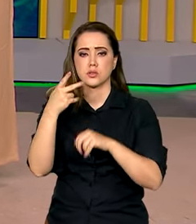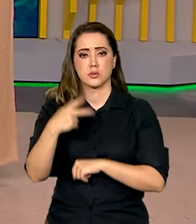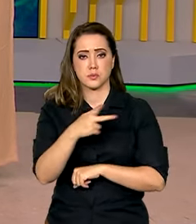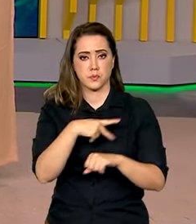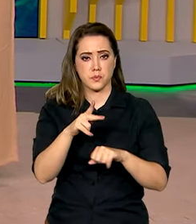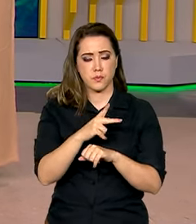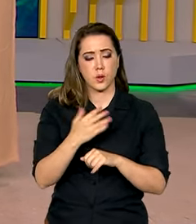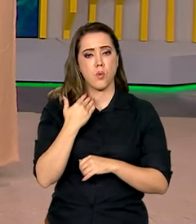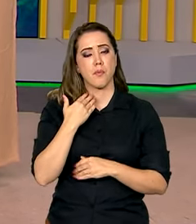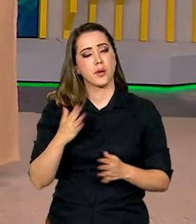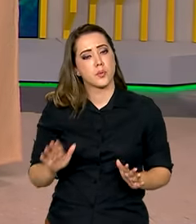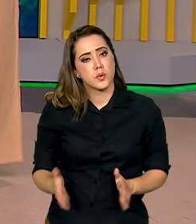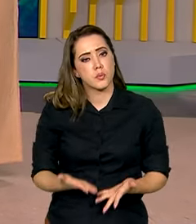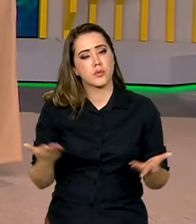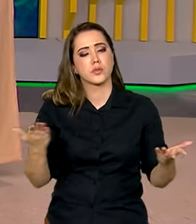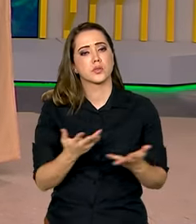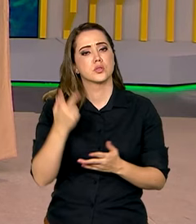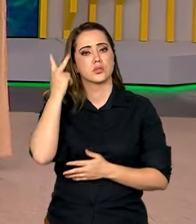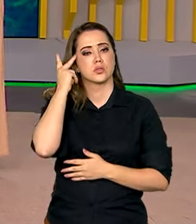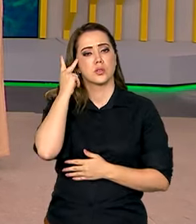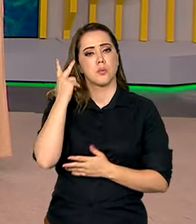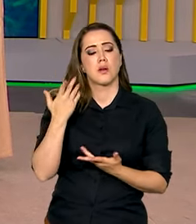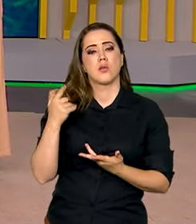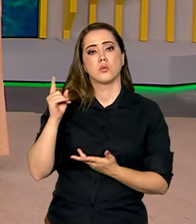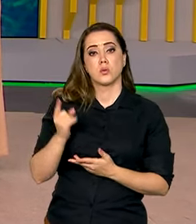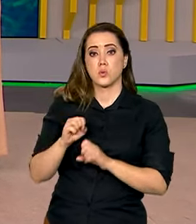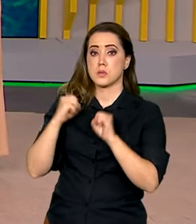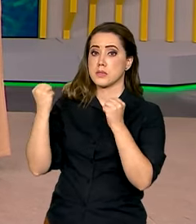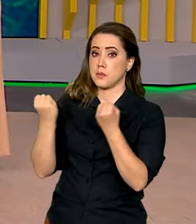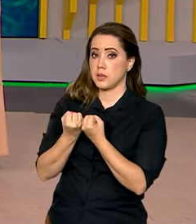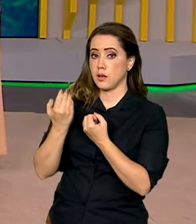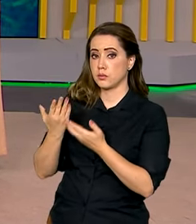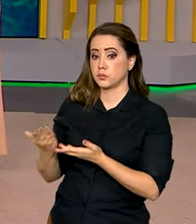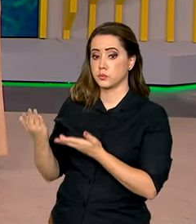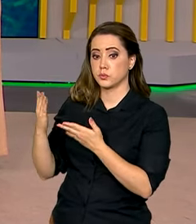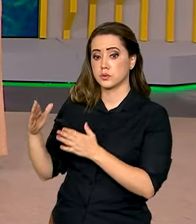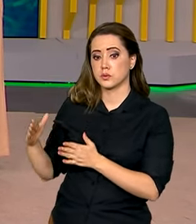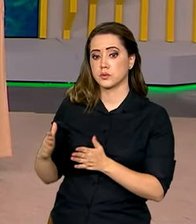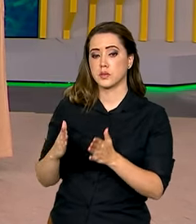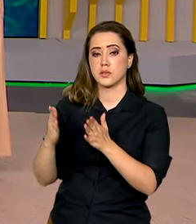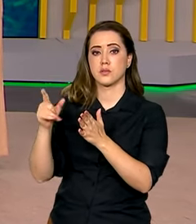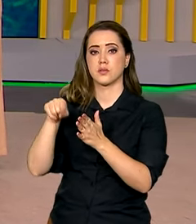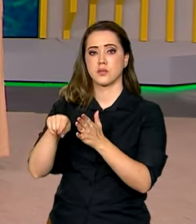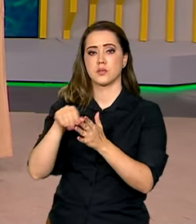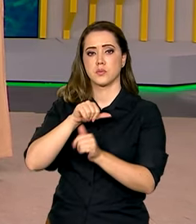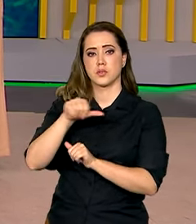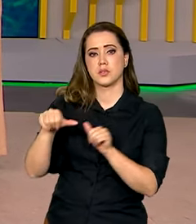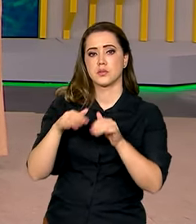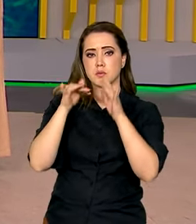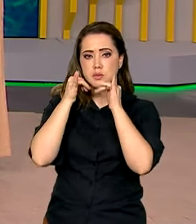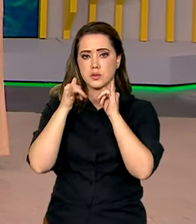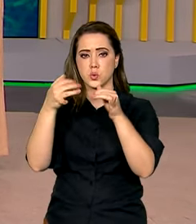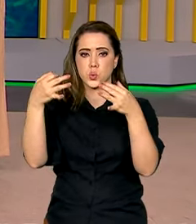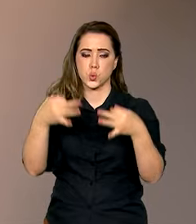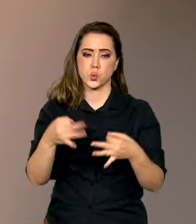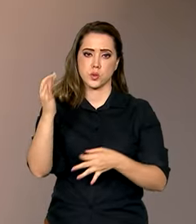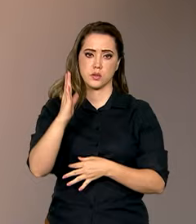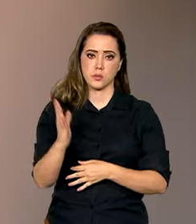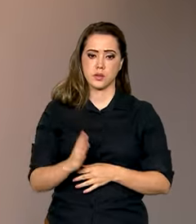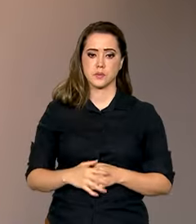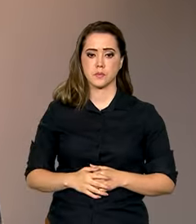banco promoveu hoje em São Paulo o seminário Caminhos para a Transição Energética Justa no Brasil.